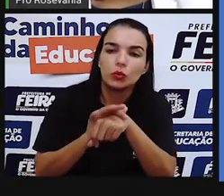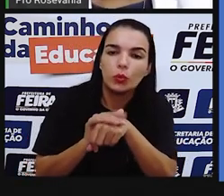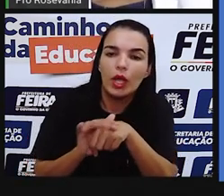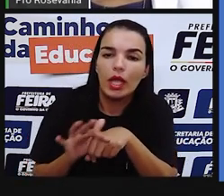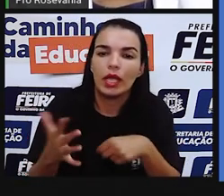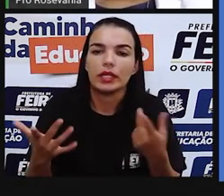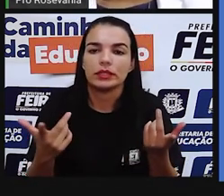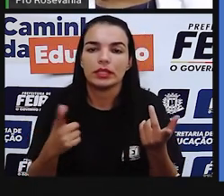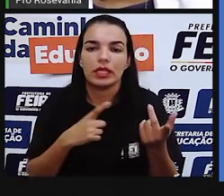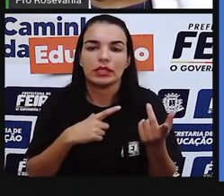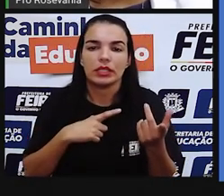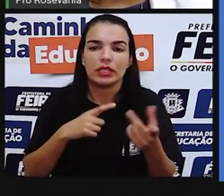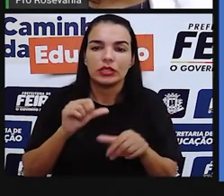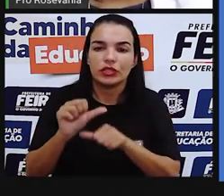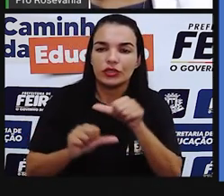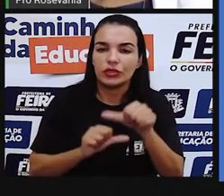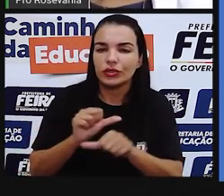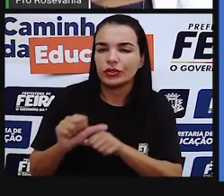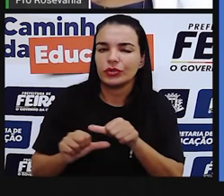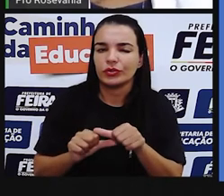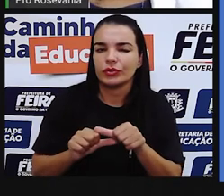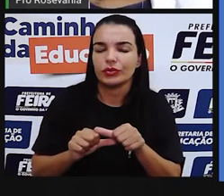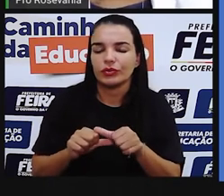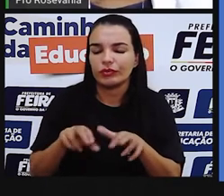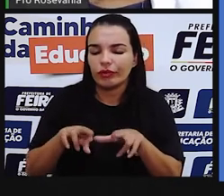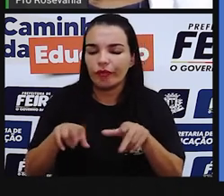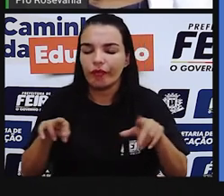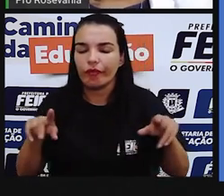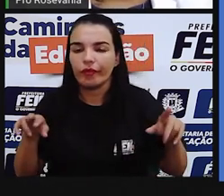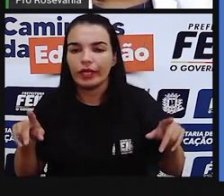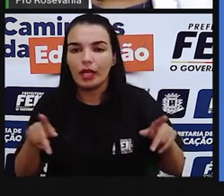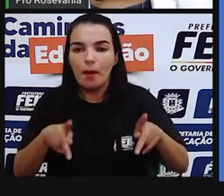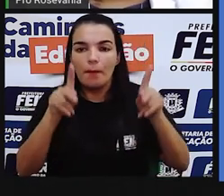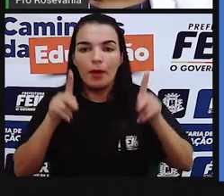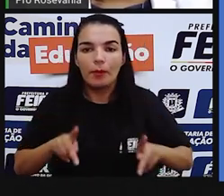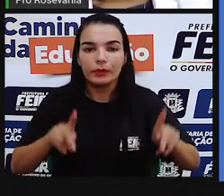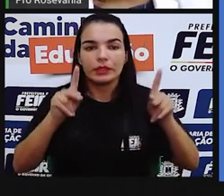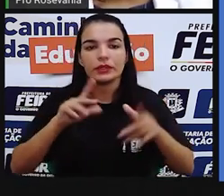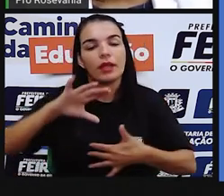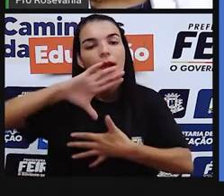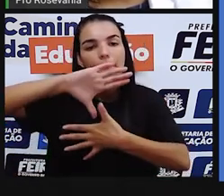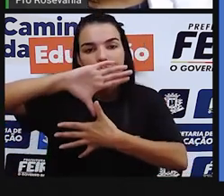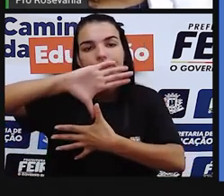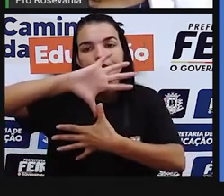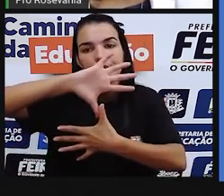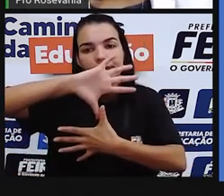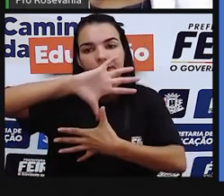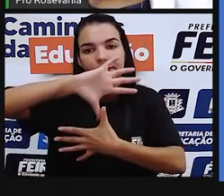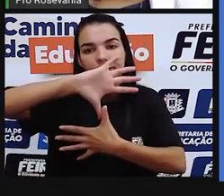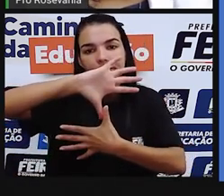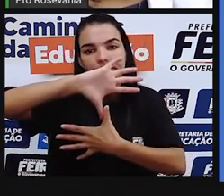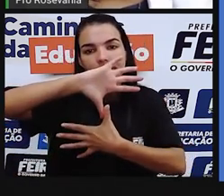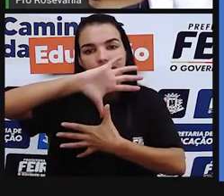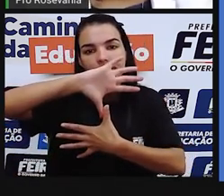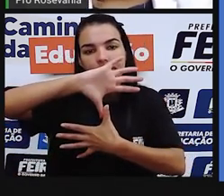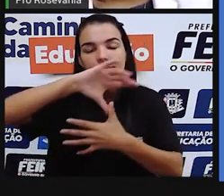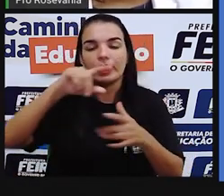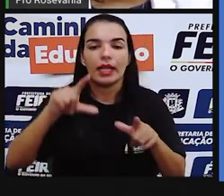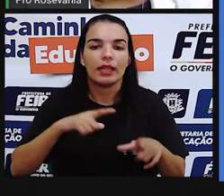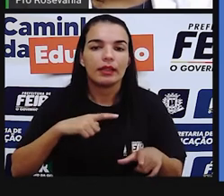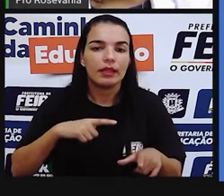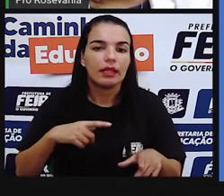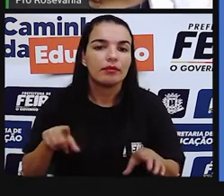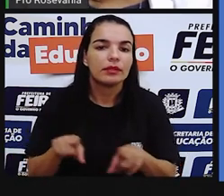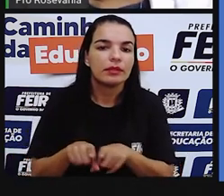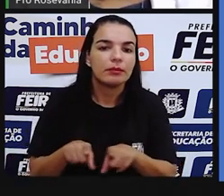é isso. Até algumas doenças a gente também adquiriu como mudado a amiguação, que é muito comum que os